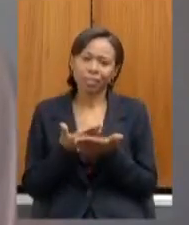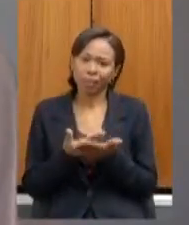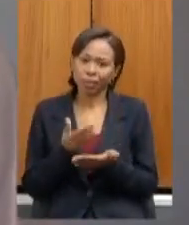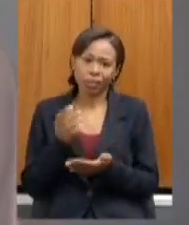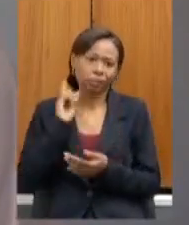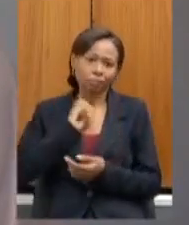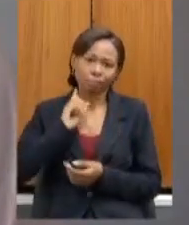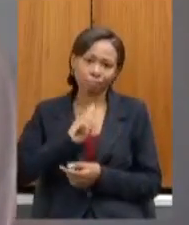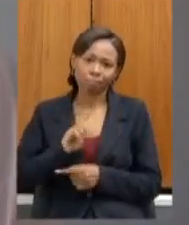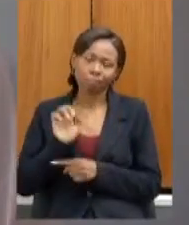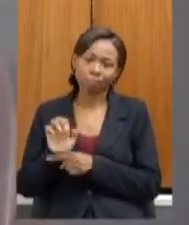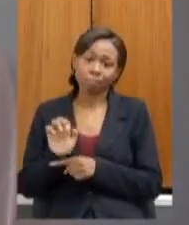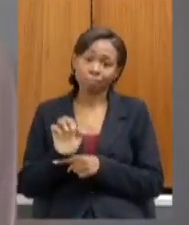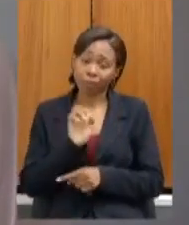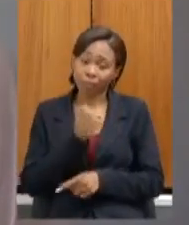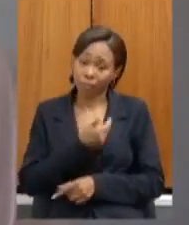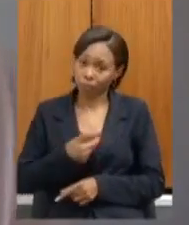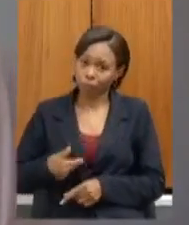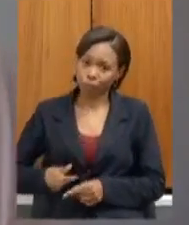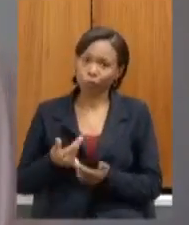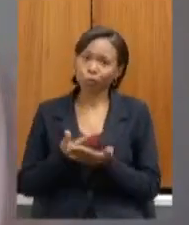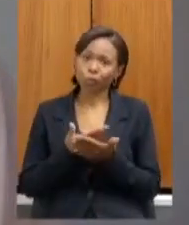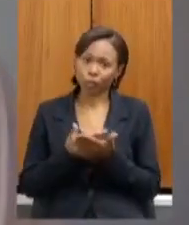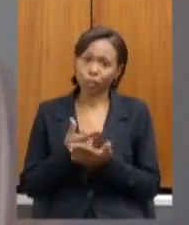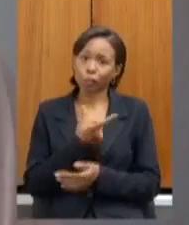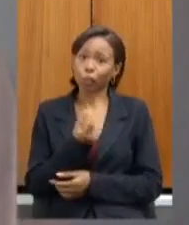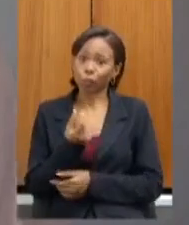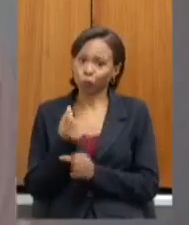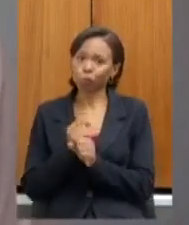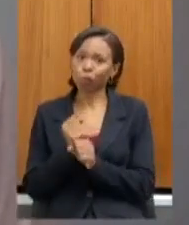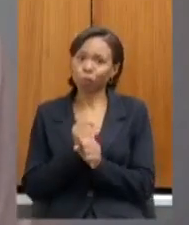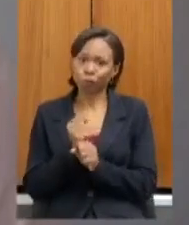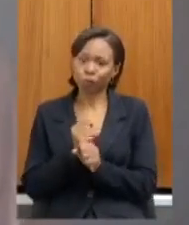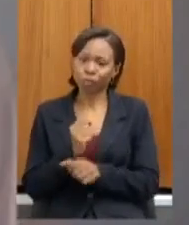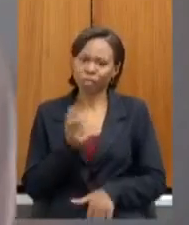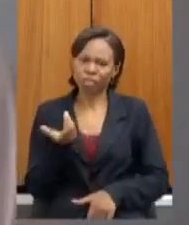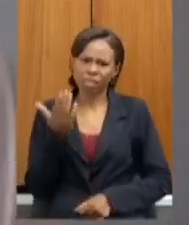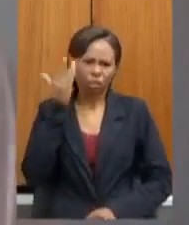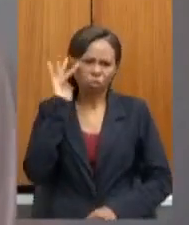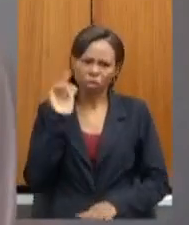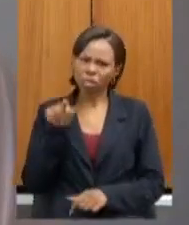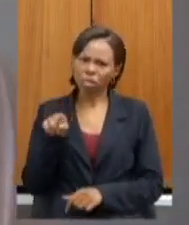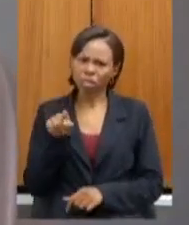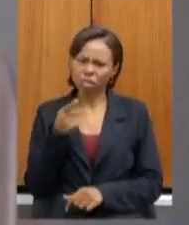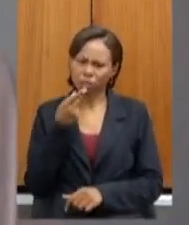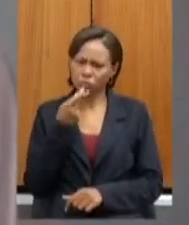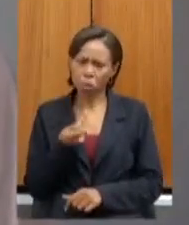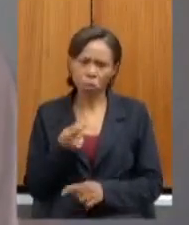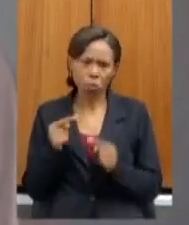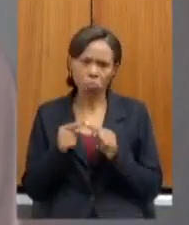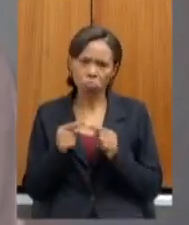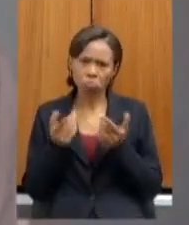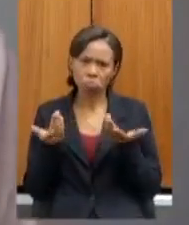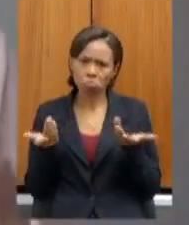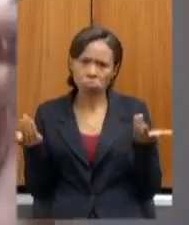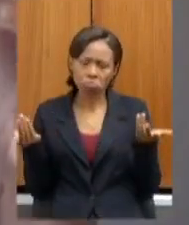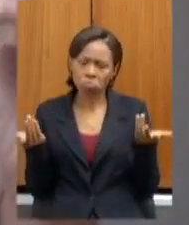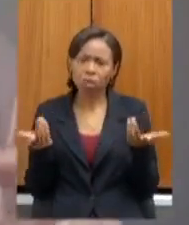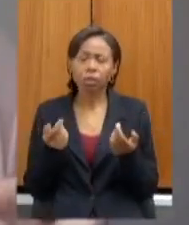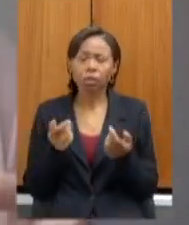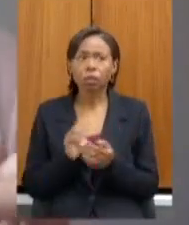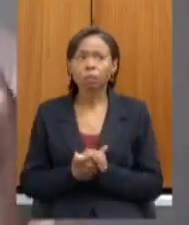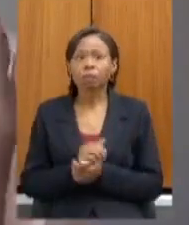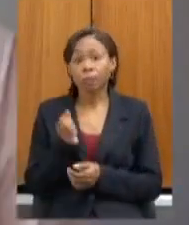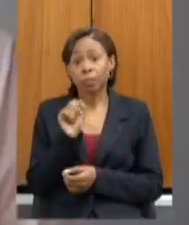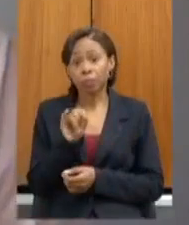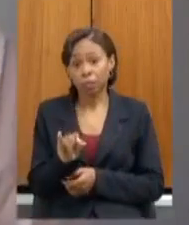Gerais nas escolas estaduais ao longo do ano de 2020 não compreendi se esse é o ponto eu vejo assim se